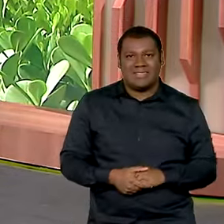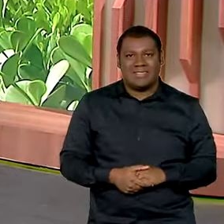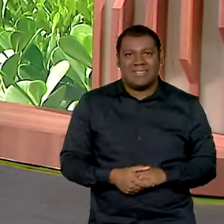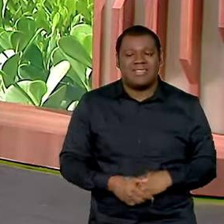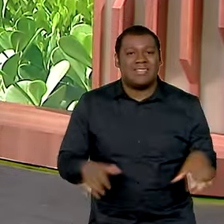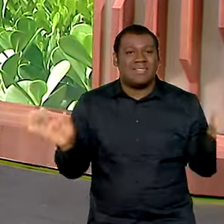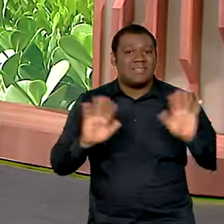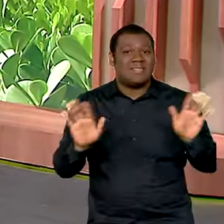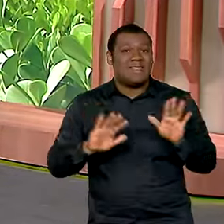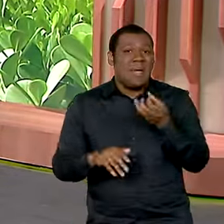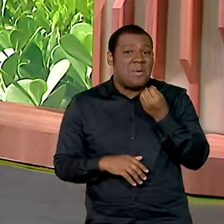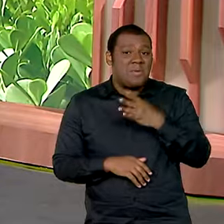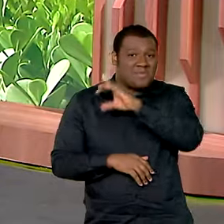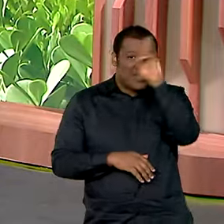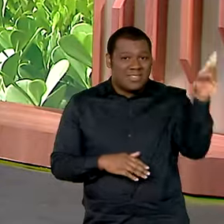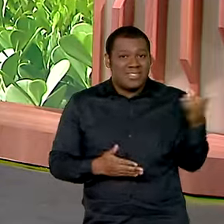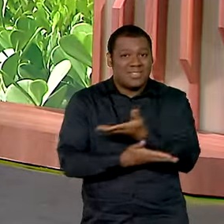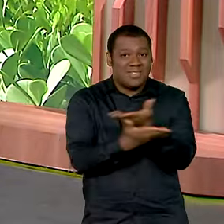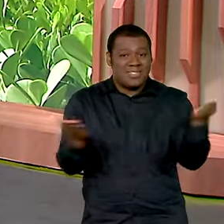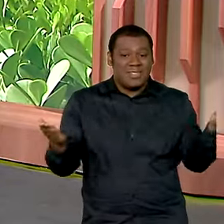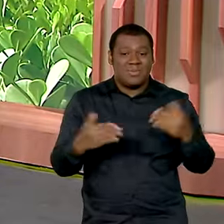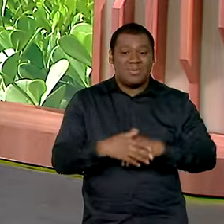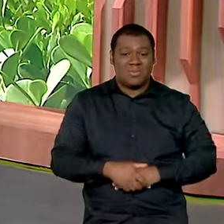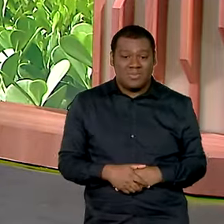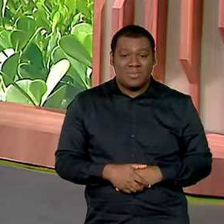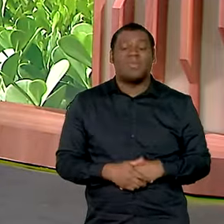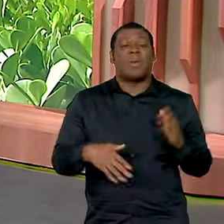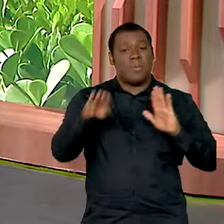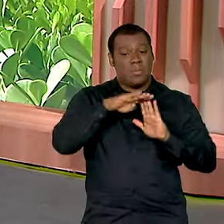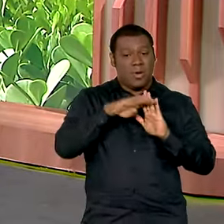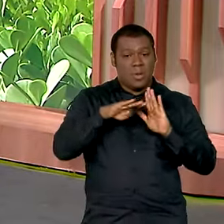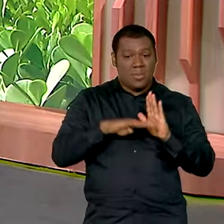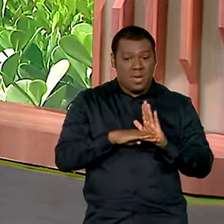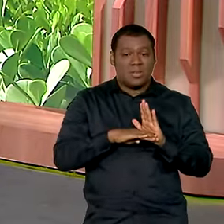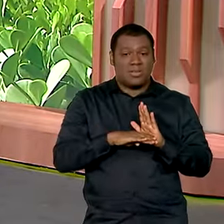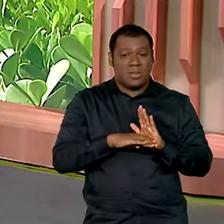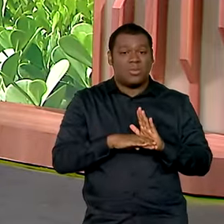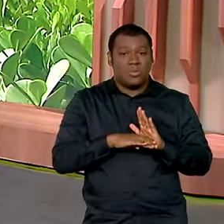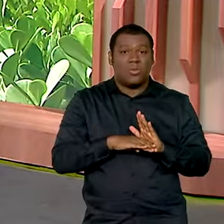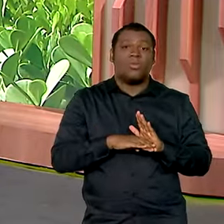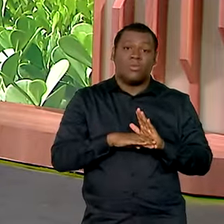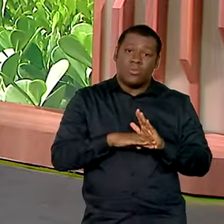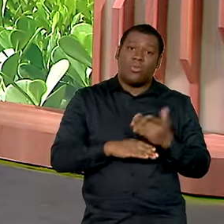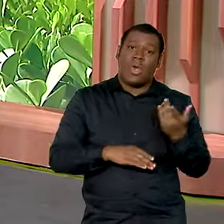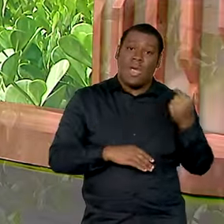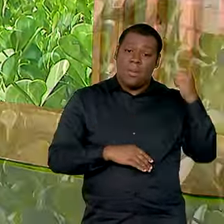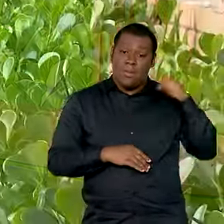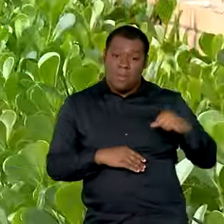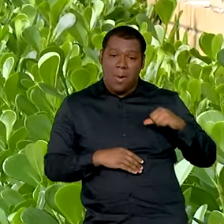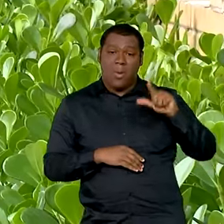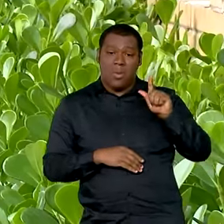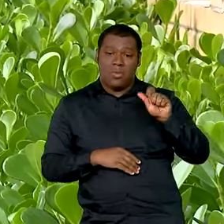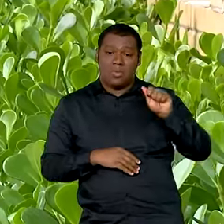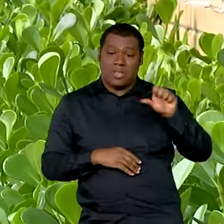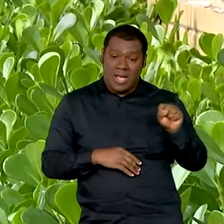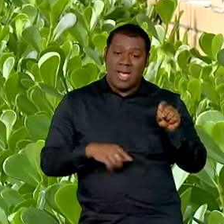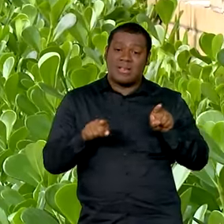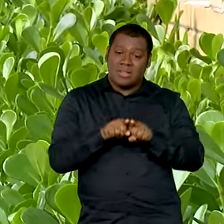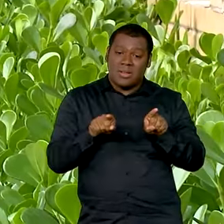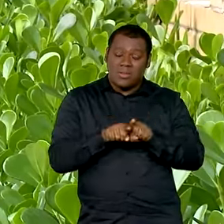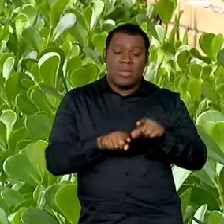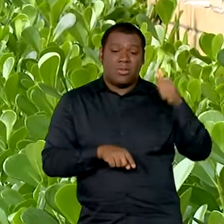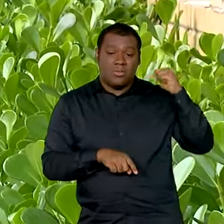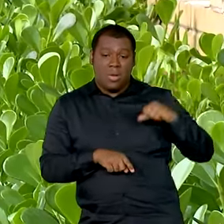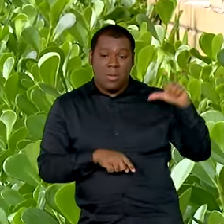Bom dia, Vanessa. Bom dia a todos. O cronograma vale tanto para o Auxílio Gás como para o Bolsa Família.